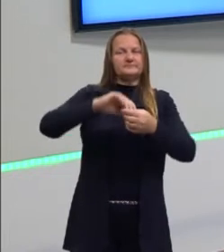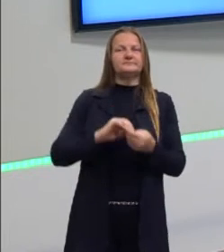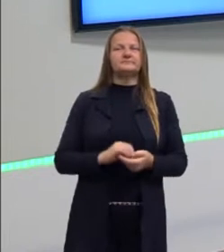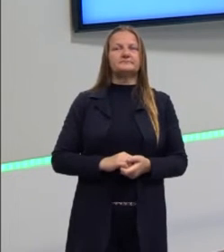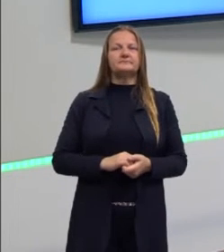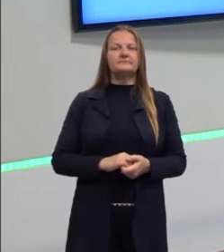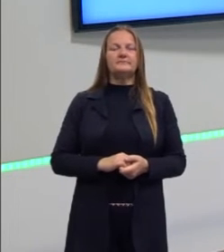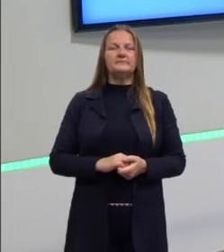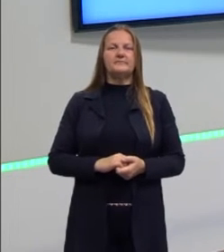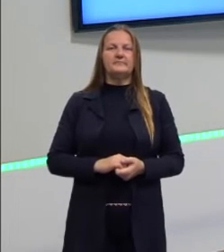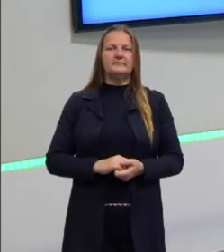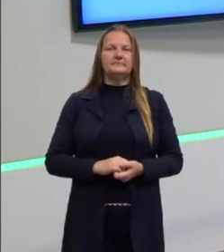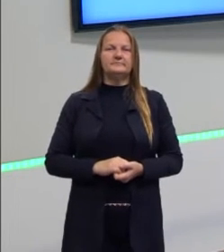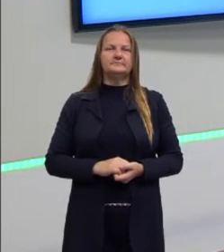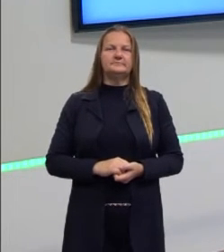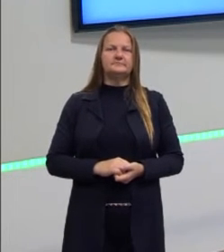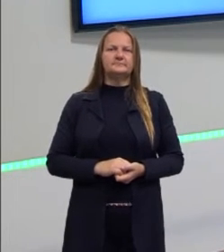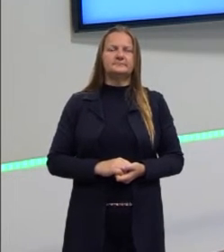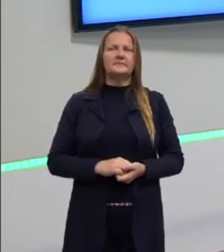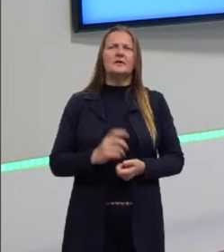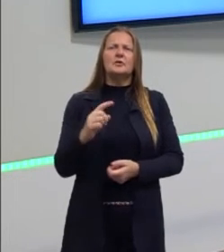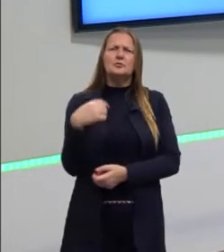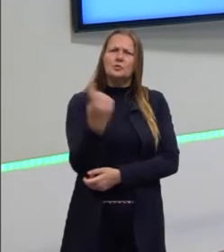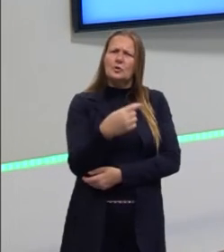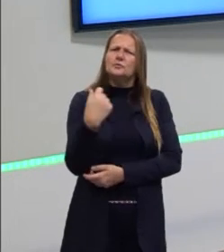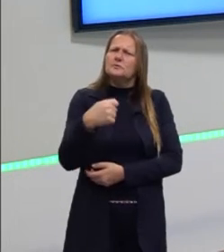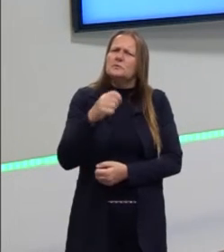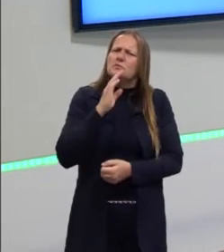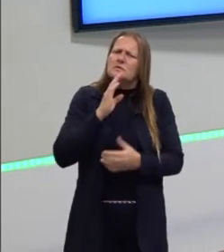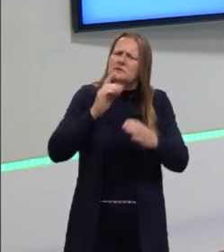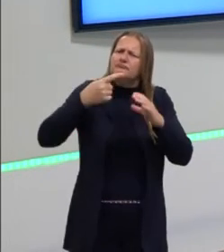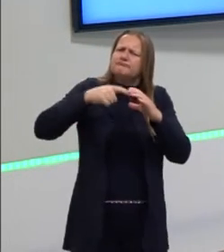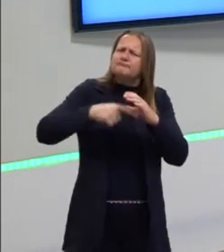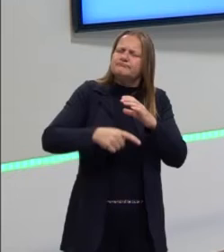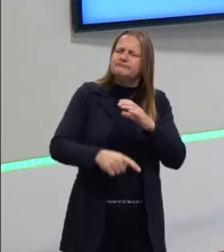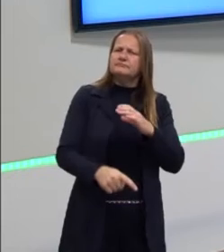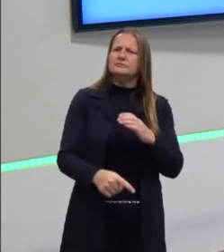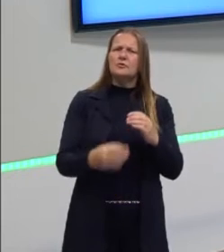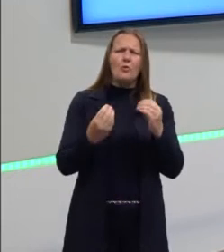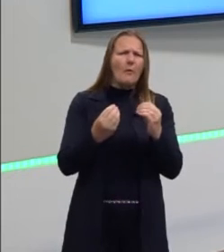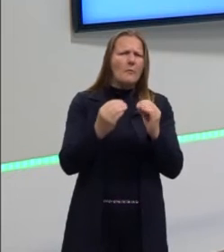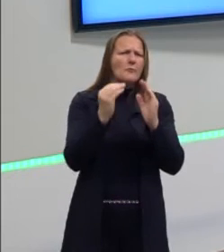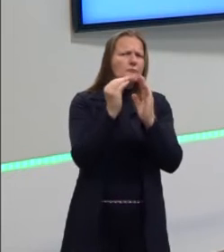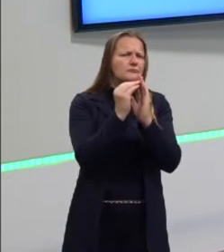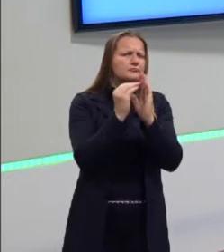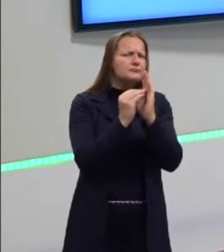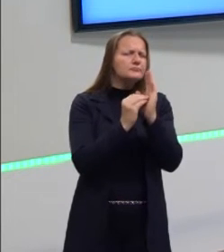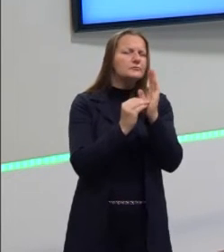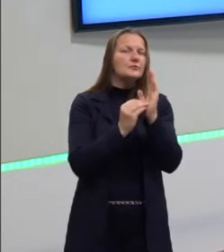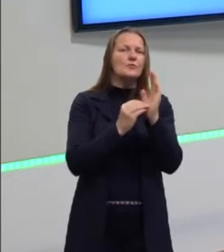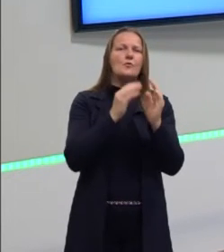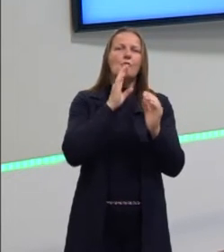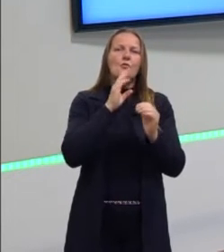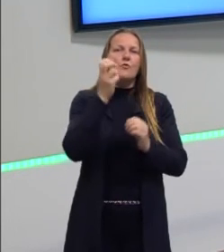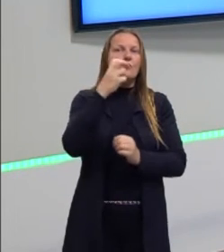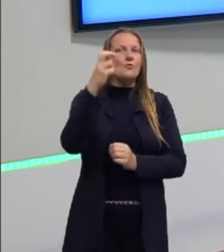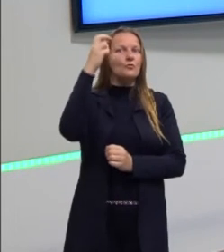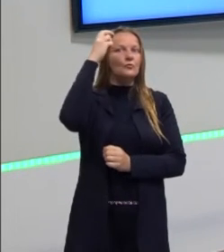países hispano-americanos. E nós precisamos conhecer, então, um pouquinho mais